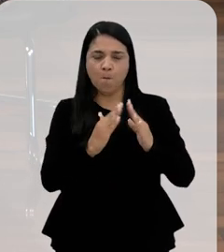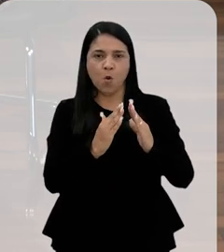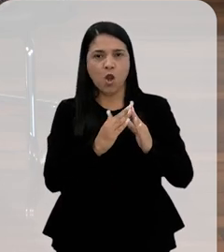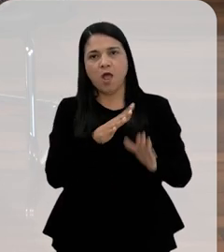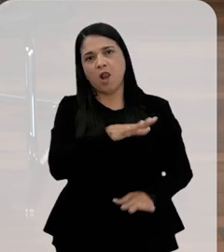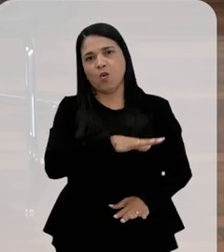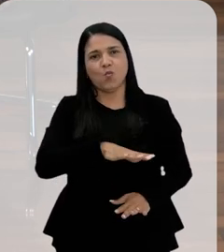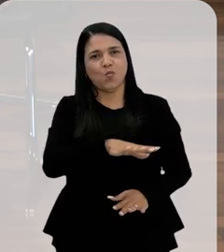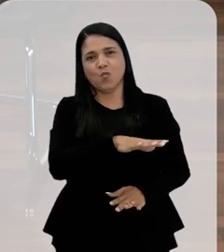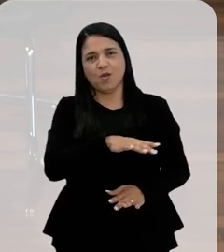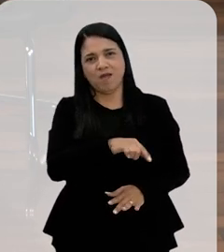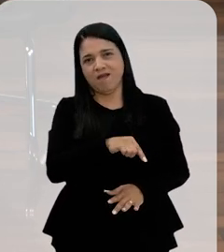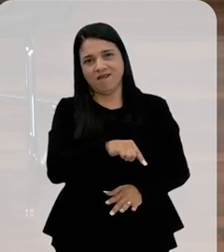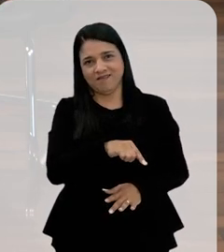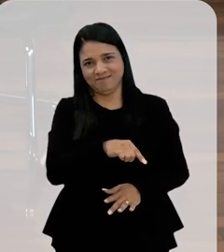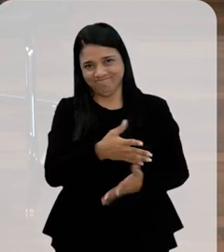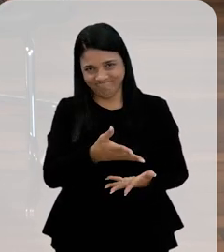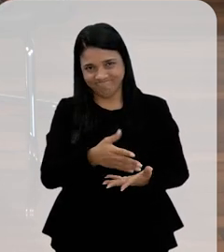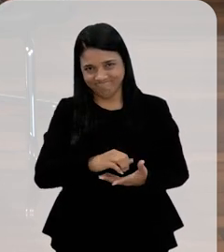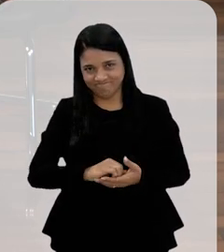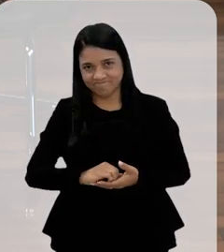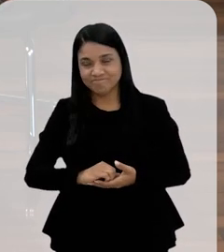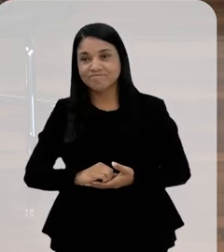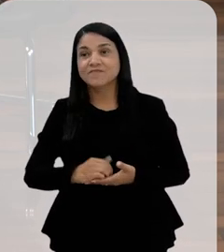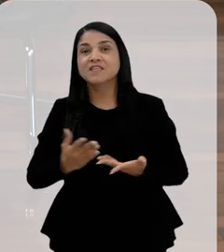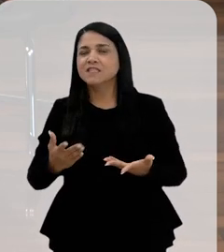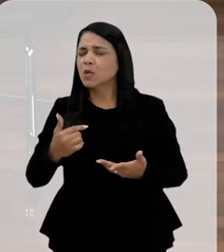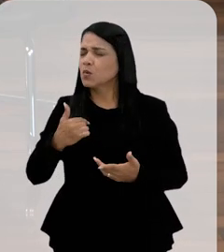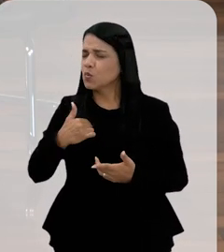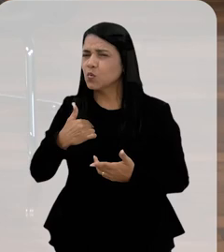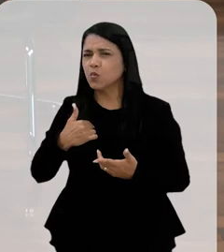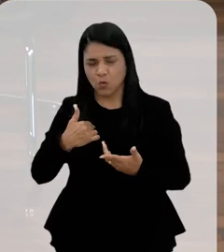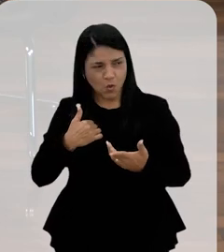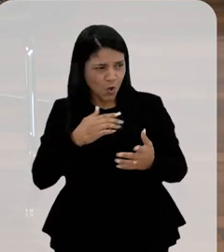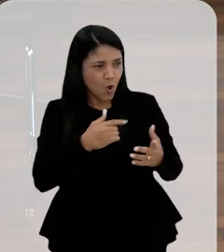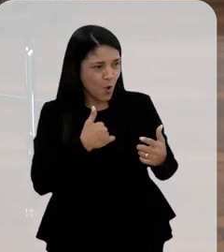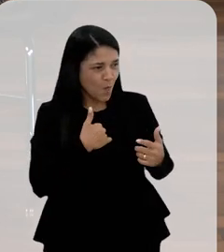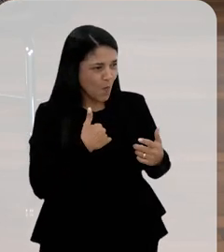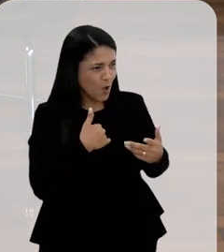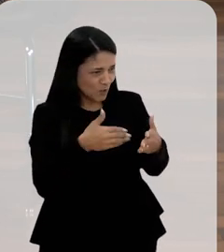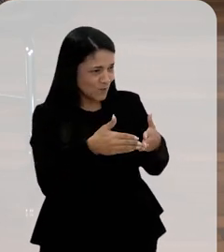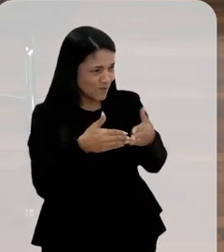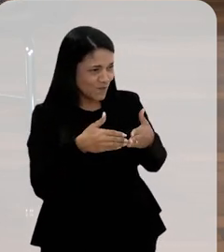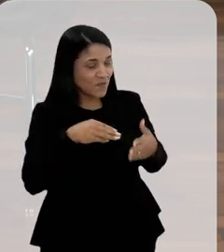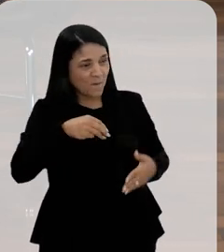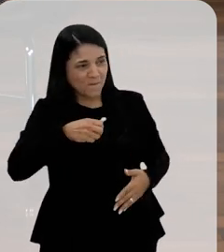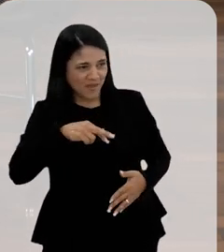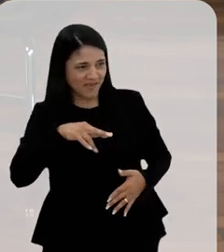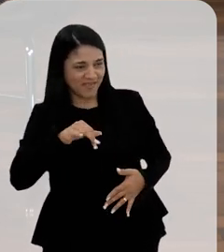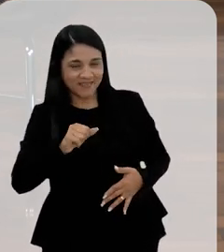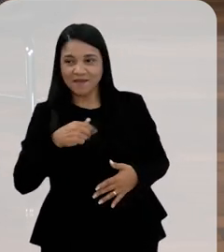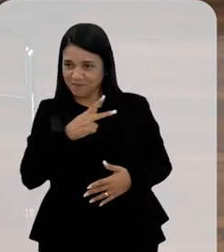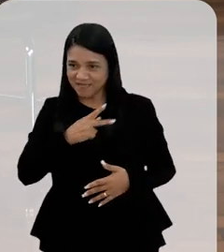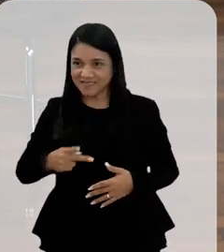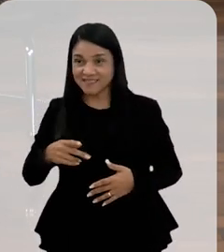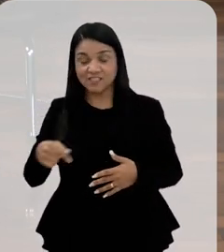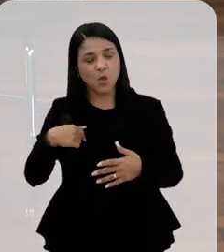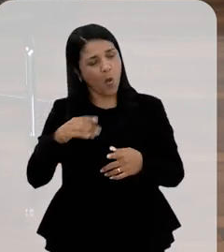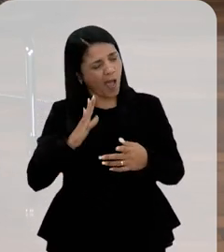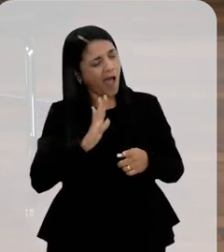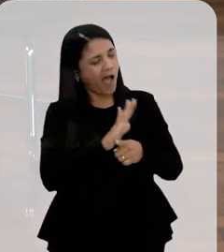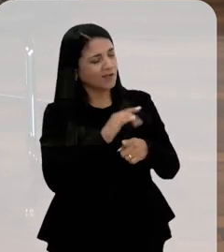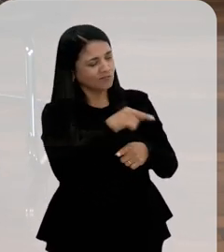frágeis para habitar esses espaços. Muito bem, claro, Marina. Se permite até